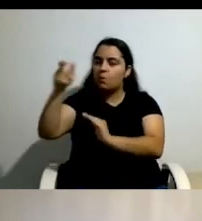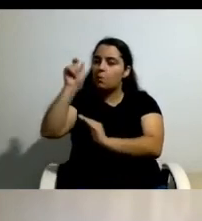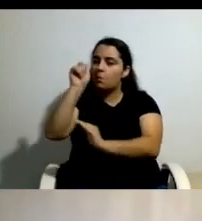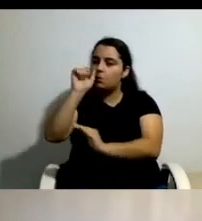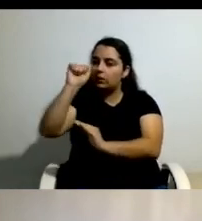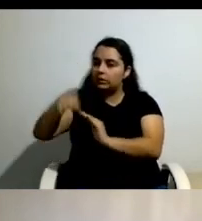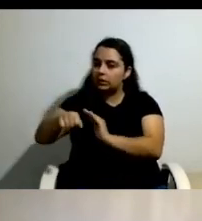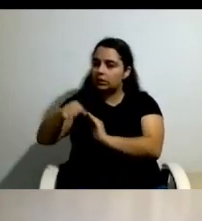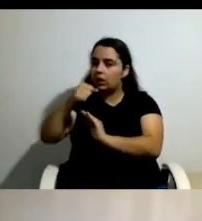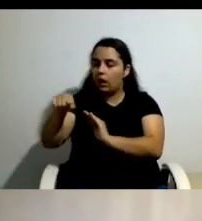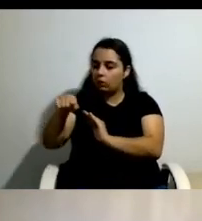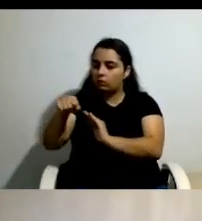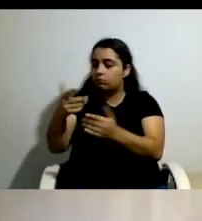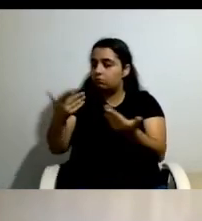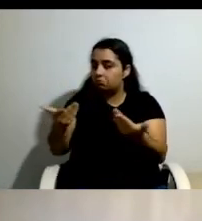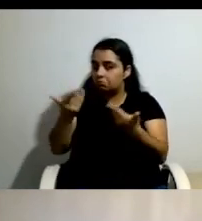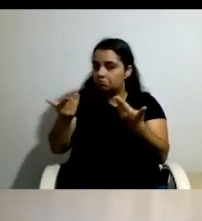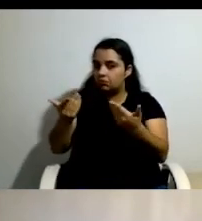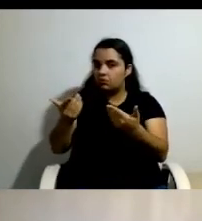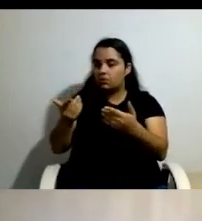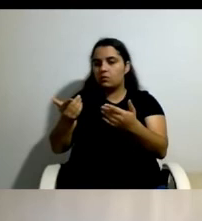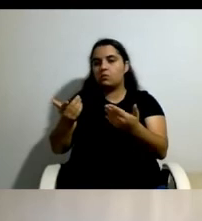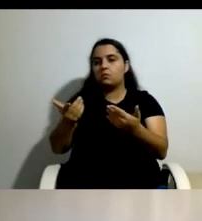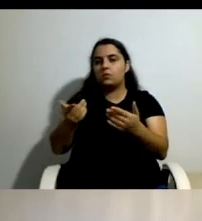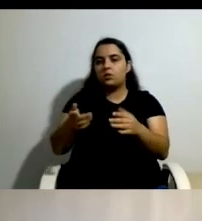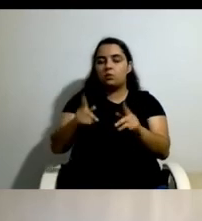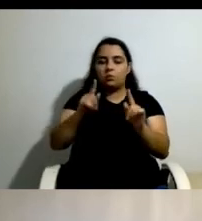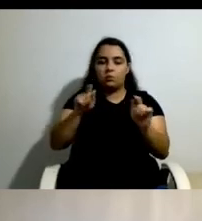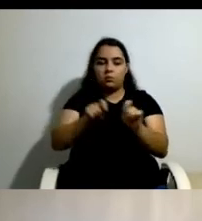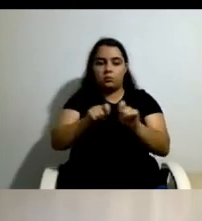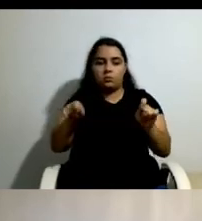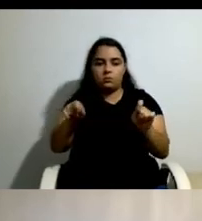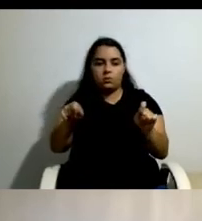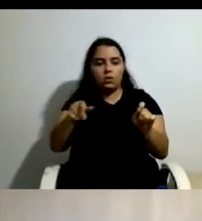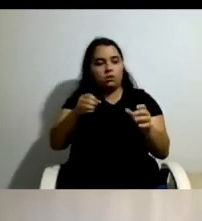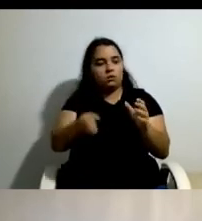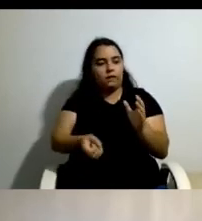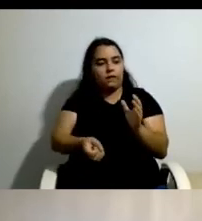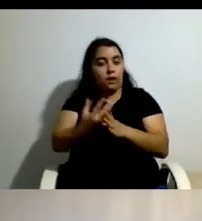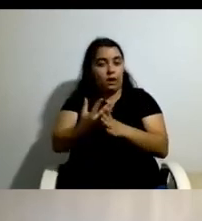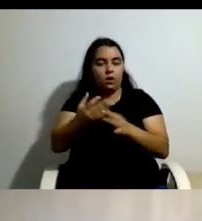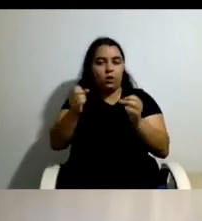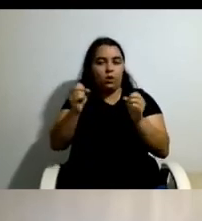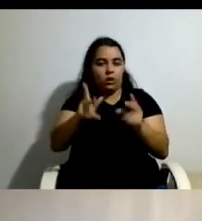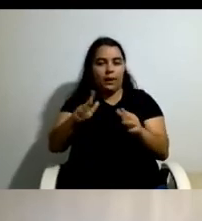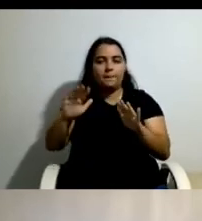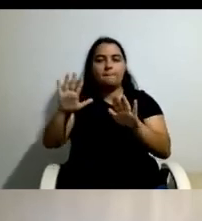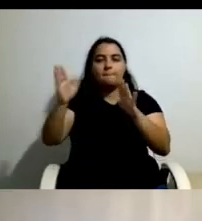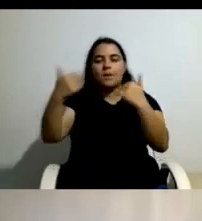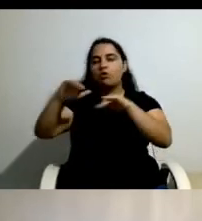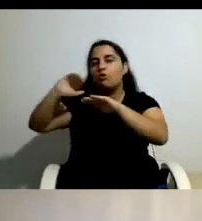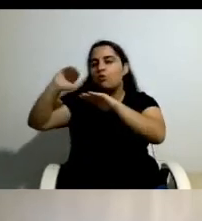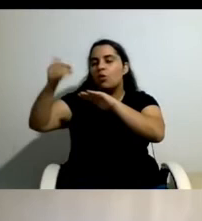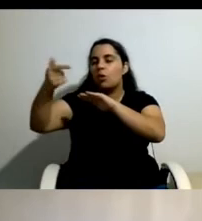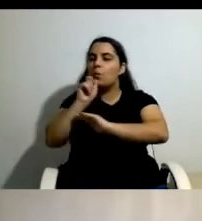da sua duração. No fundo, o que mais importa são os benefícios trazidos pelo projeto e a